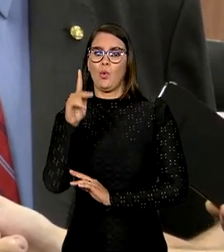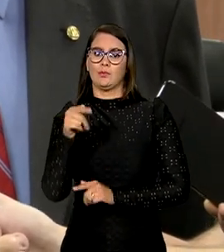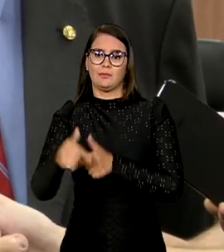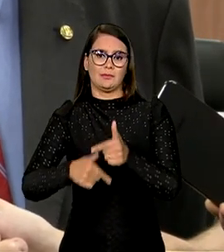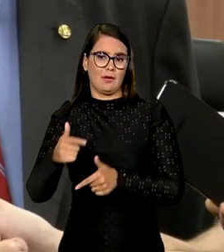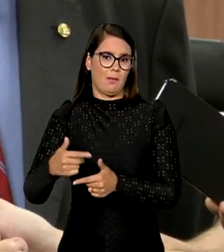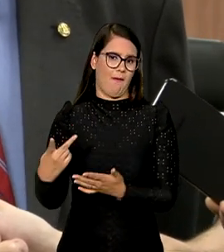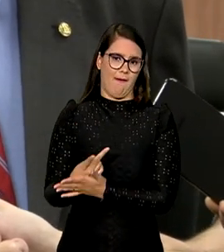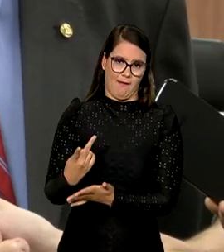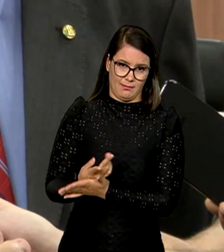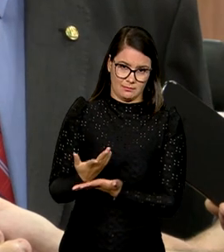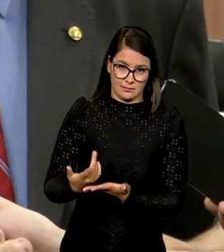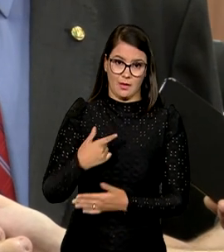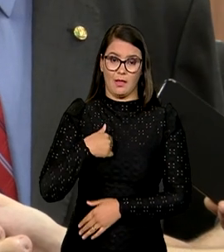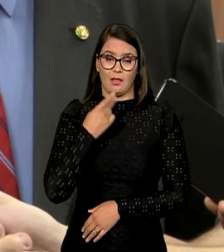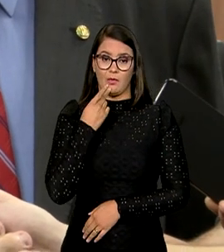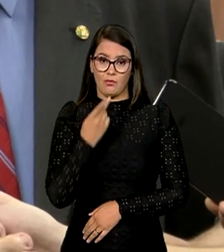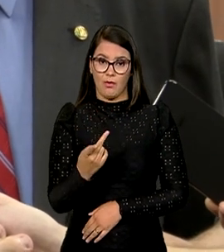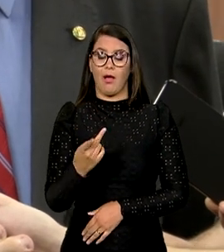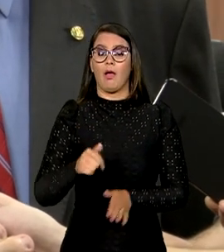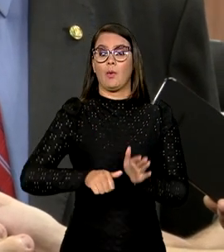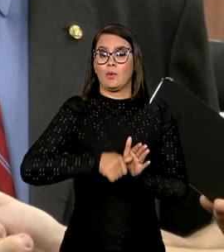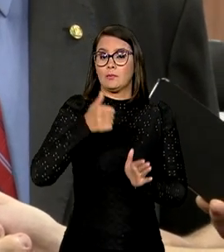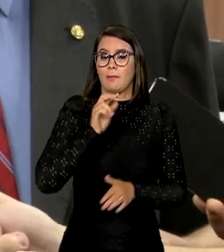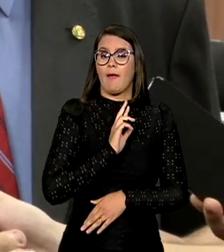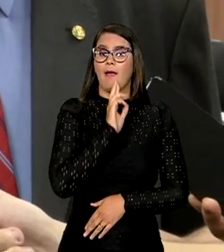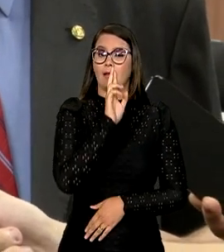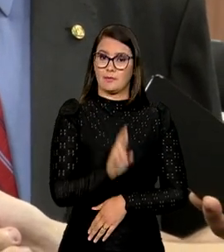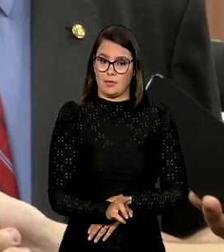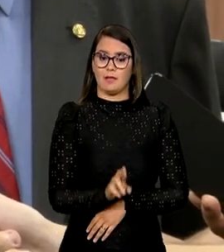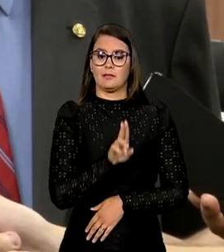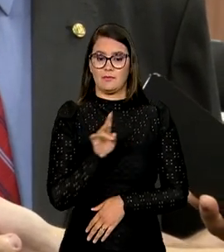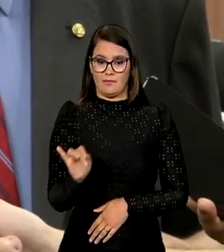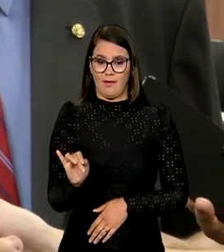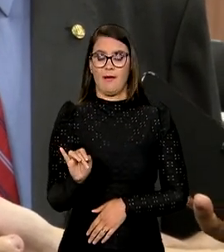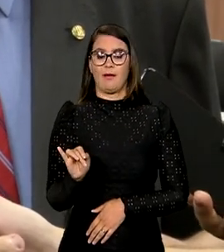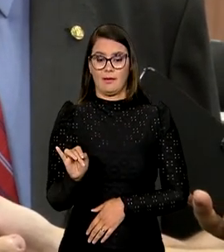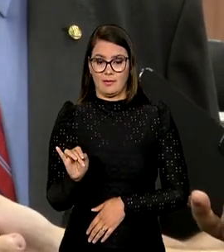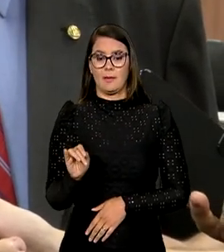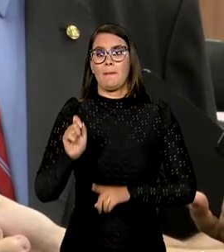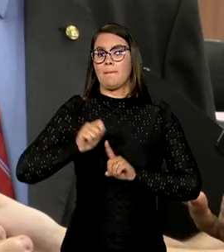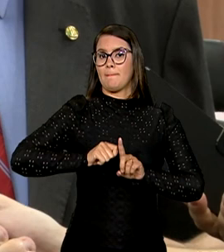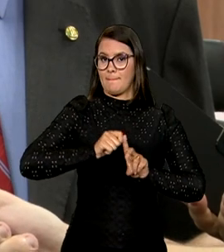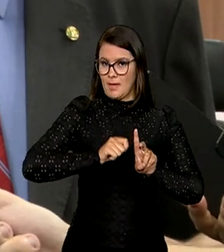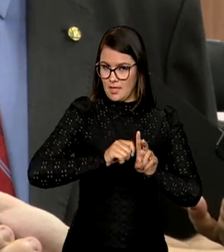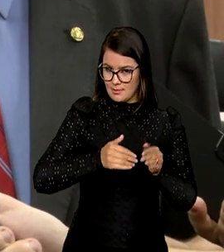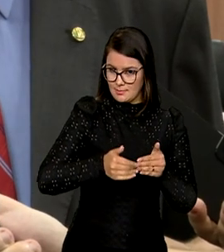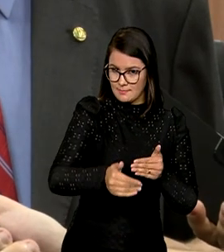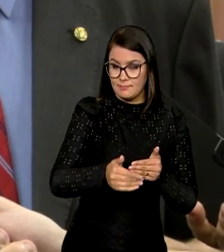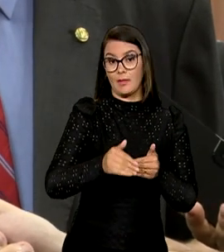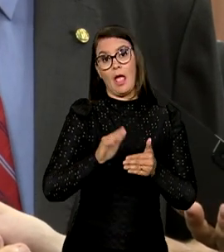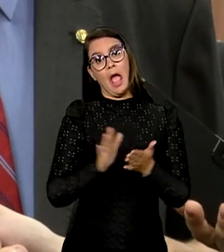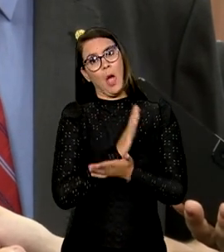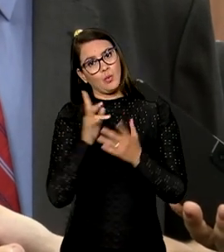ilícitas. Então, eu afirmo que os primeiros resultados serão em meses. Claro que casos